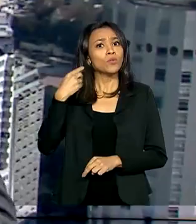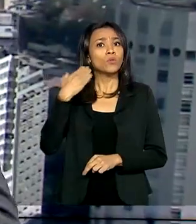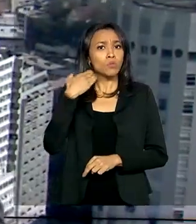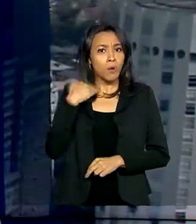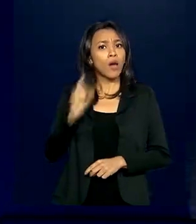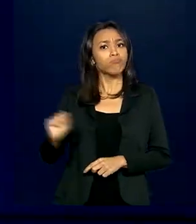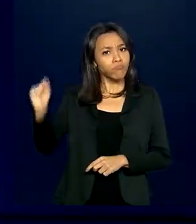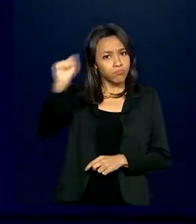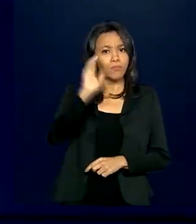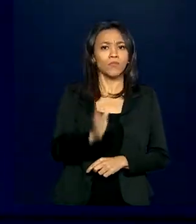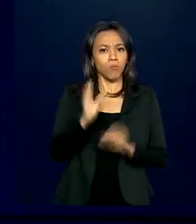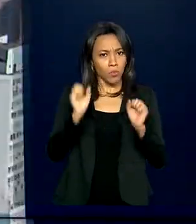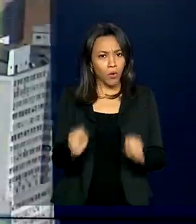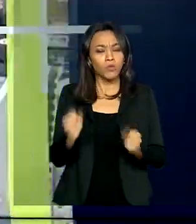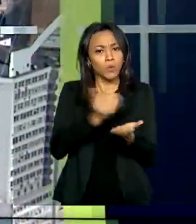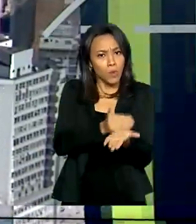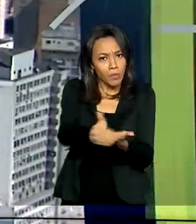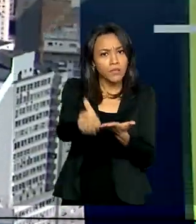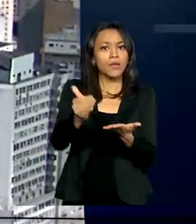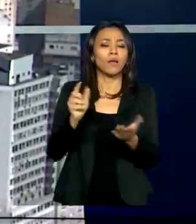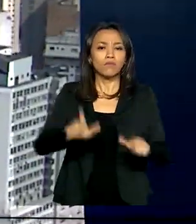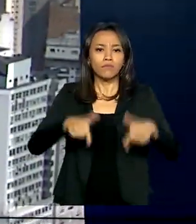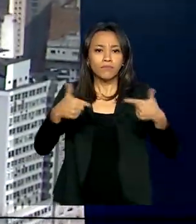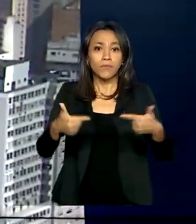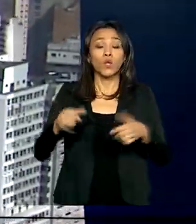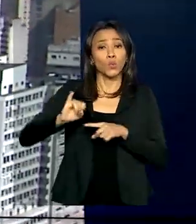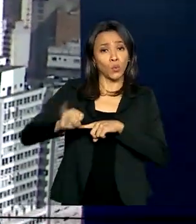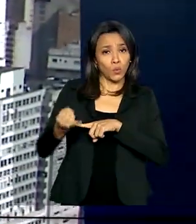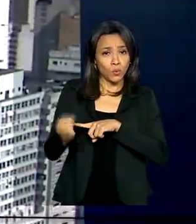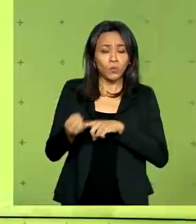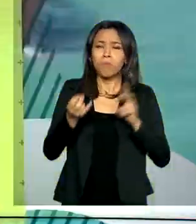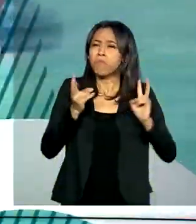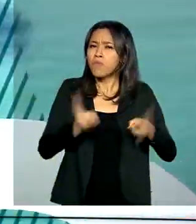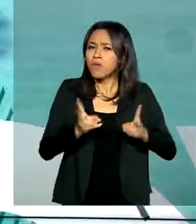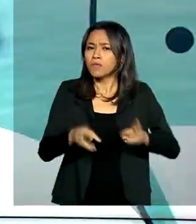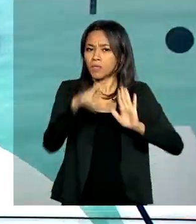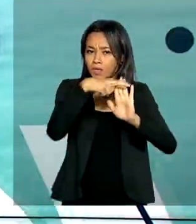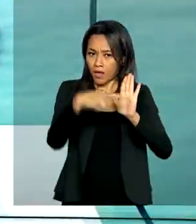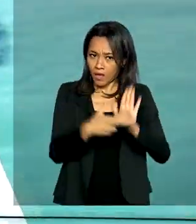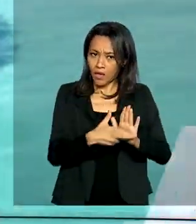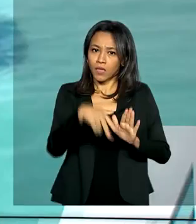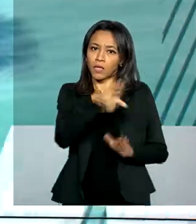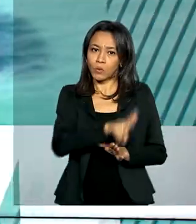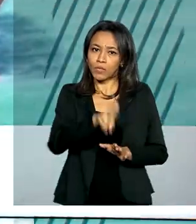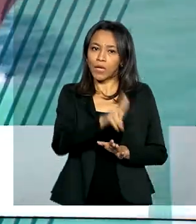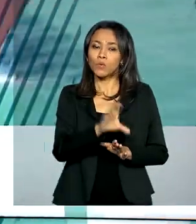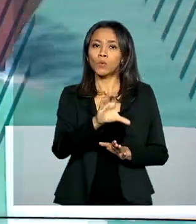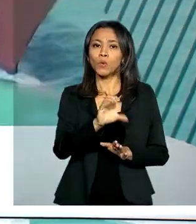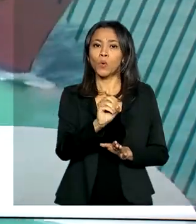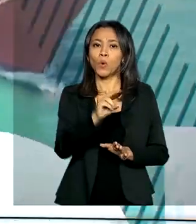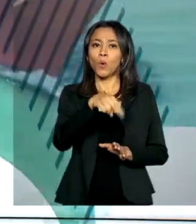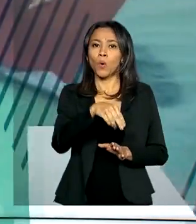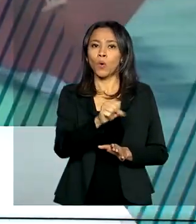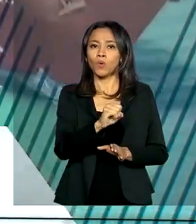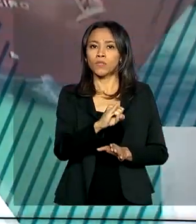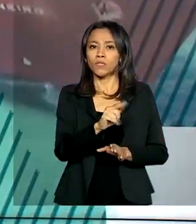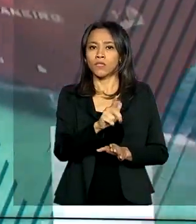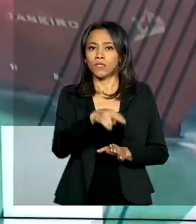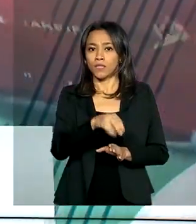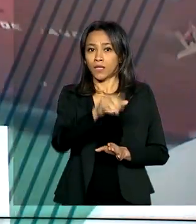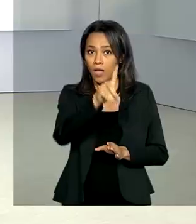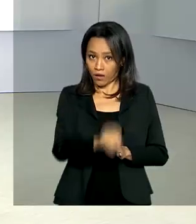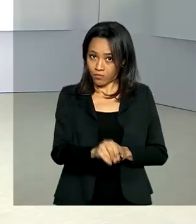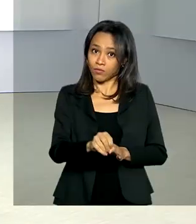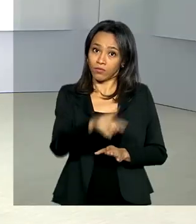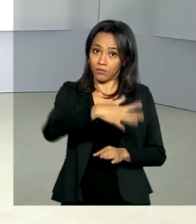operar com essas linhas. As taxas de juros serão as mesmas utilizadas no teto do consignado no serviço público.